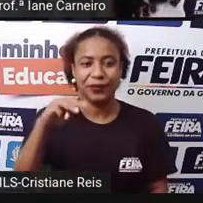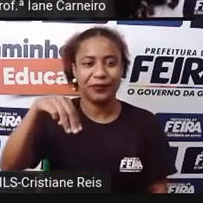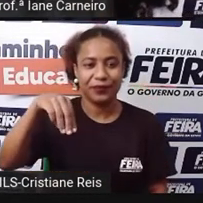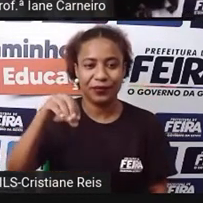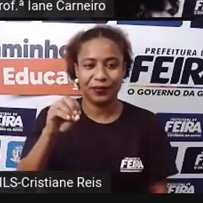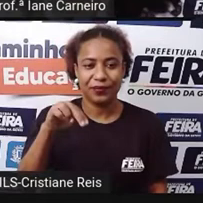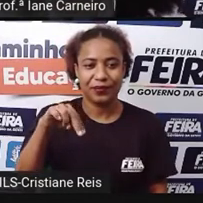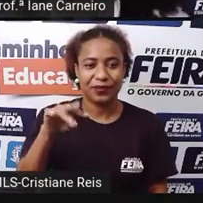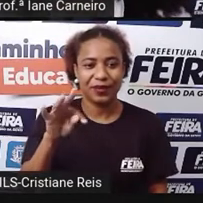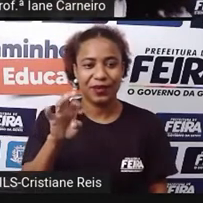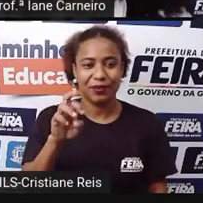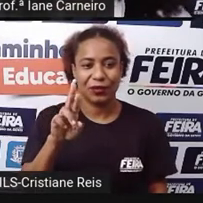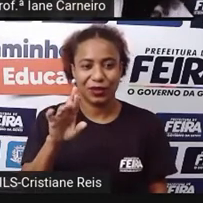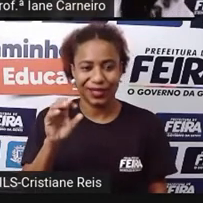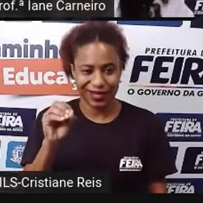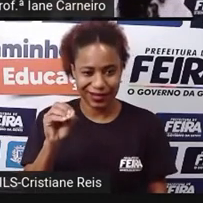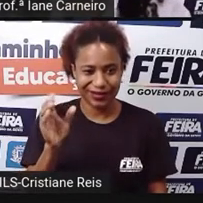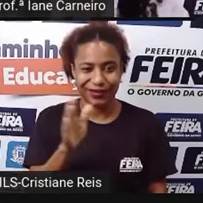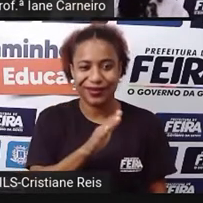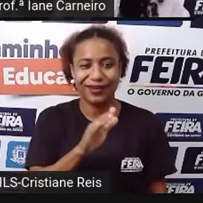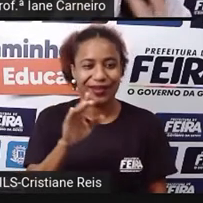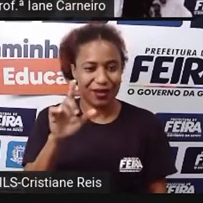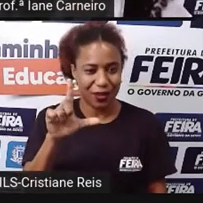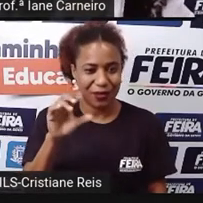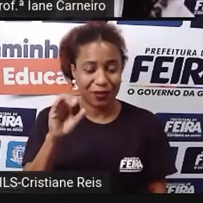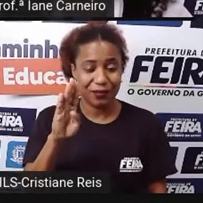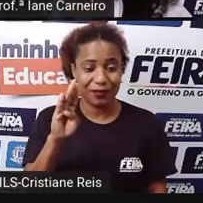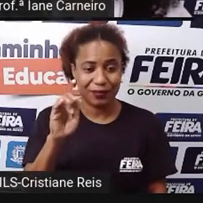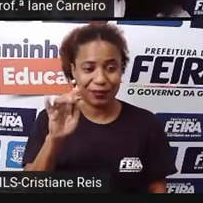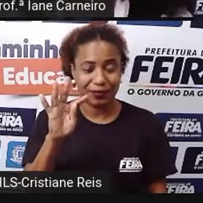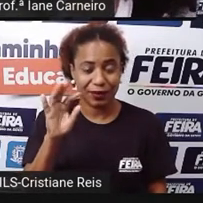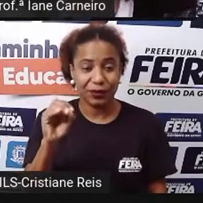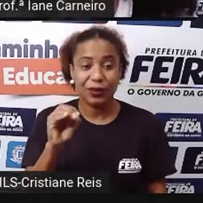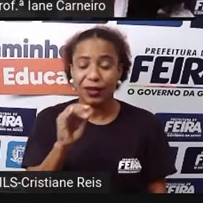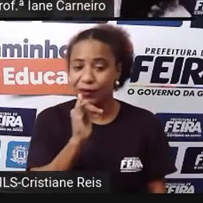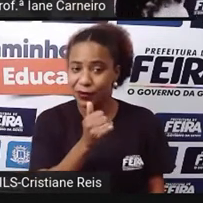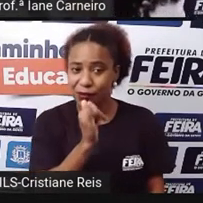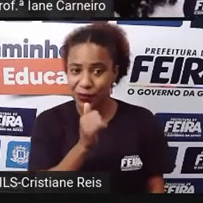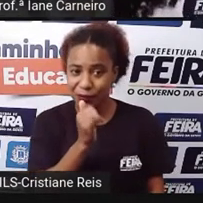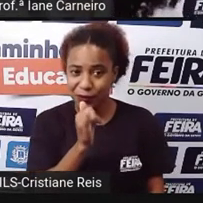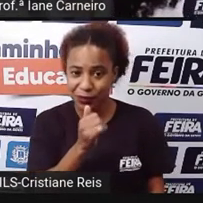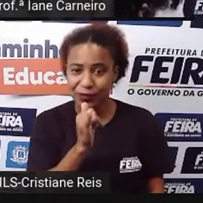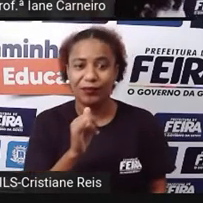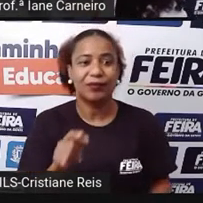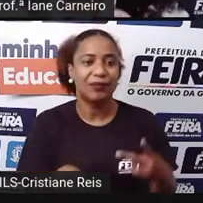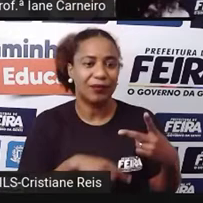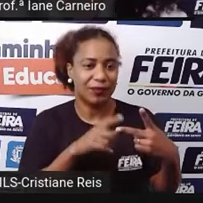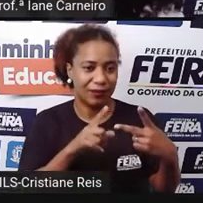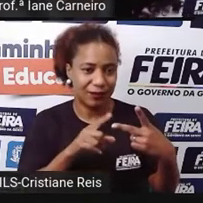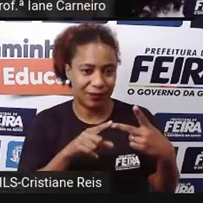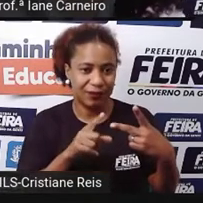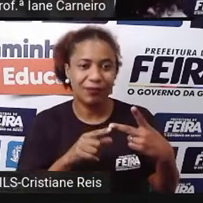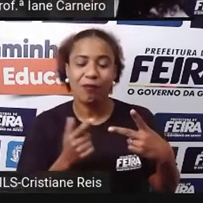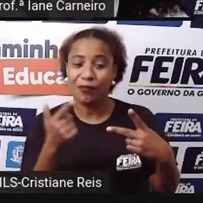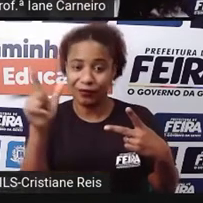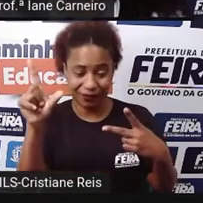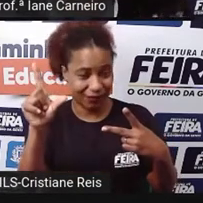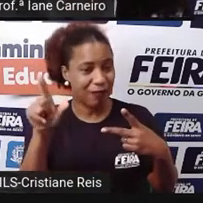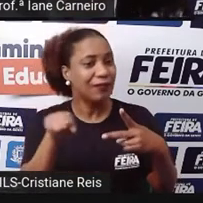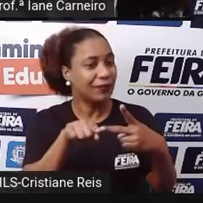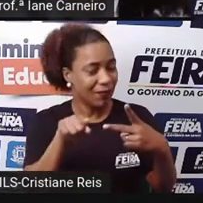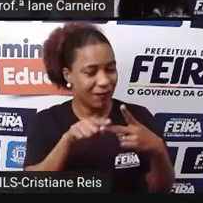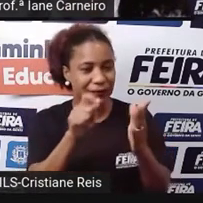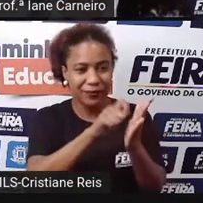a história do Sassi Pererê, e também no Câmara Cascudo, que foi também responsável por escrever